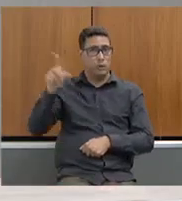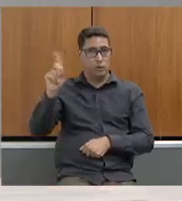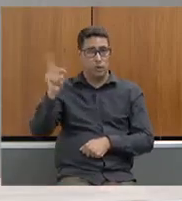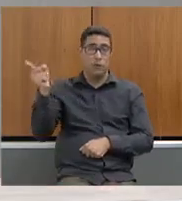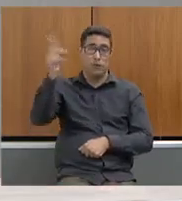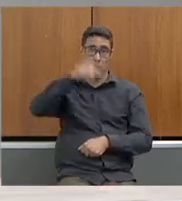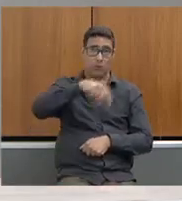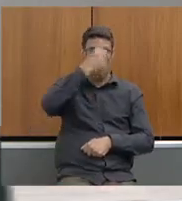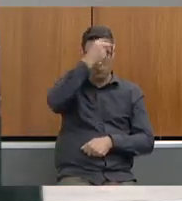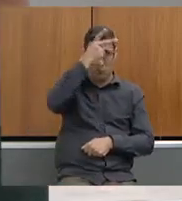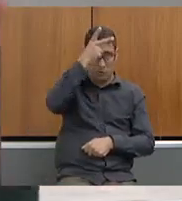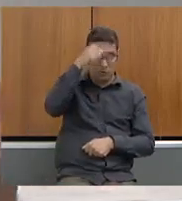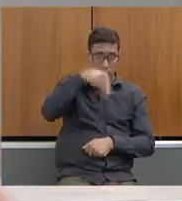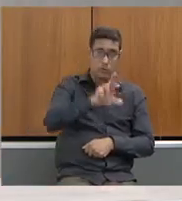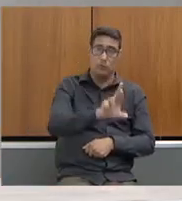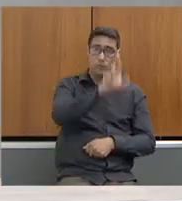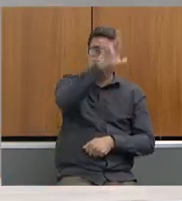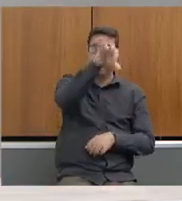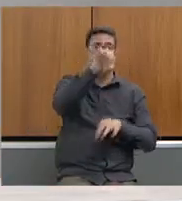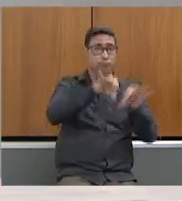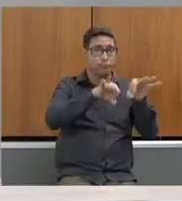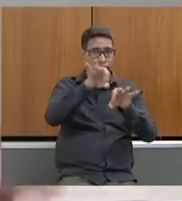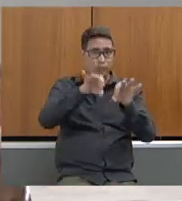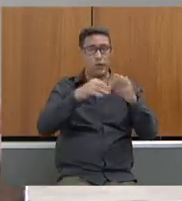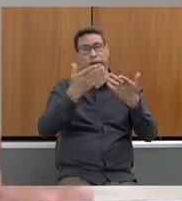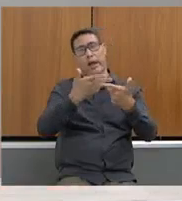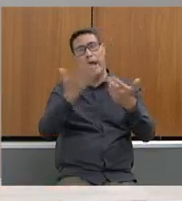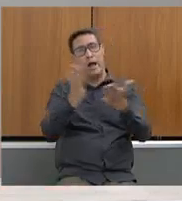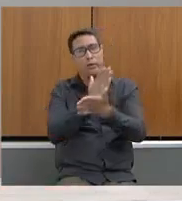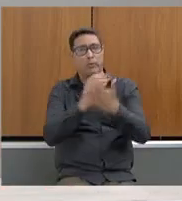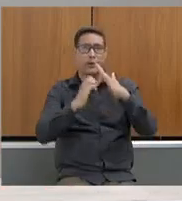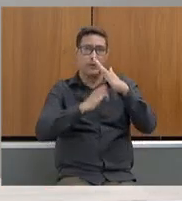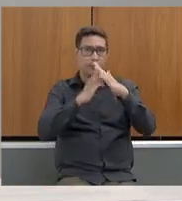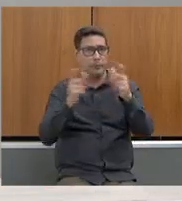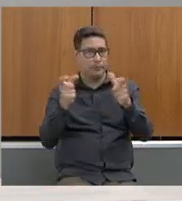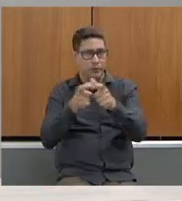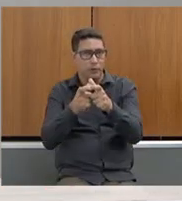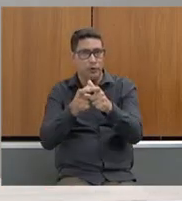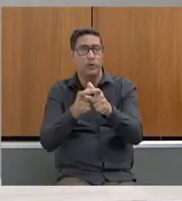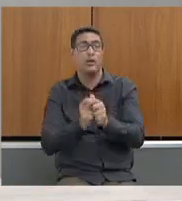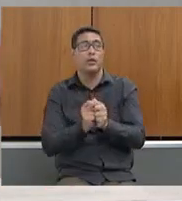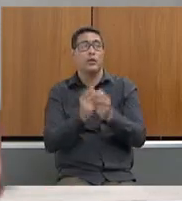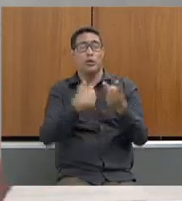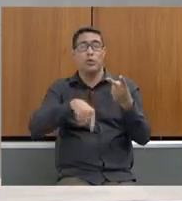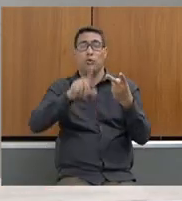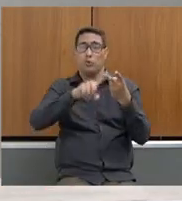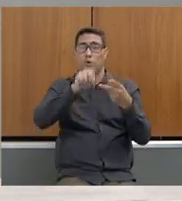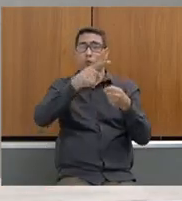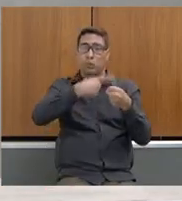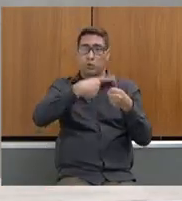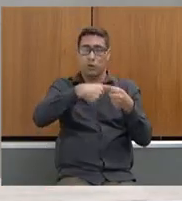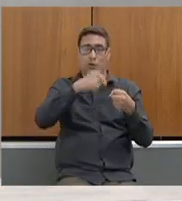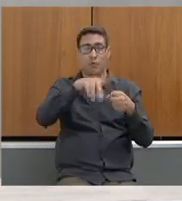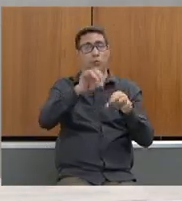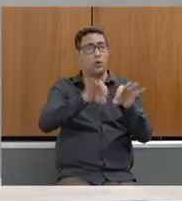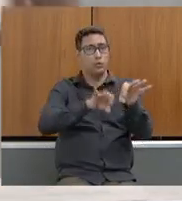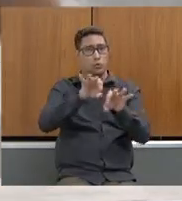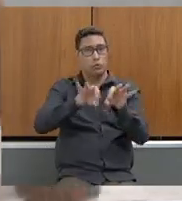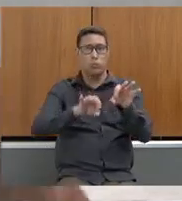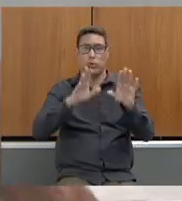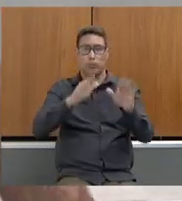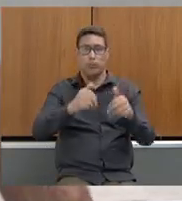município pode licenciar aqueles empreendimentos menores, e uma outra ação, e aí são municípios com uma estrutura melhor,